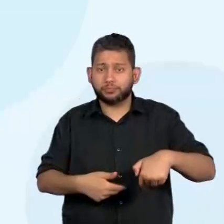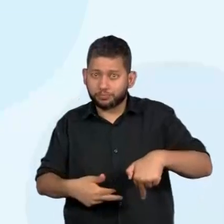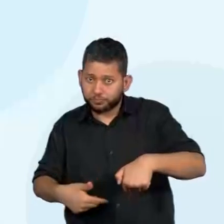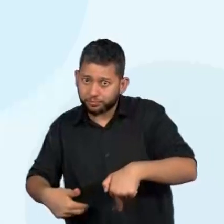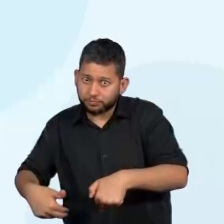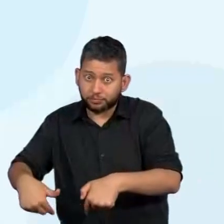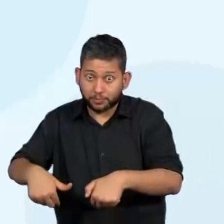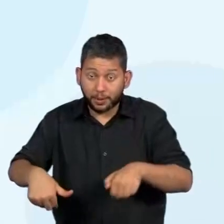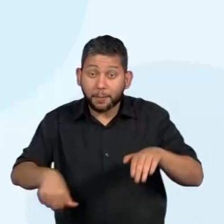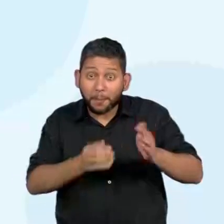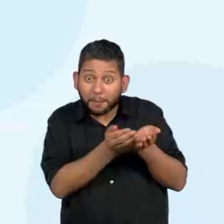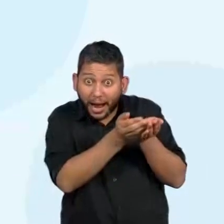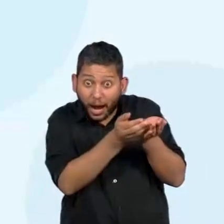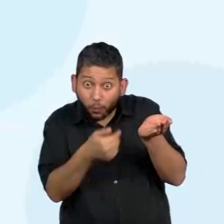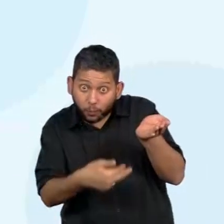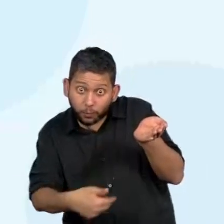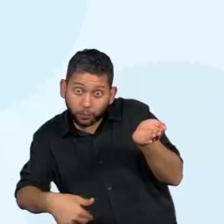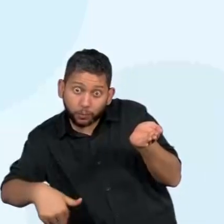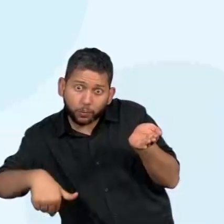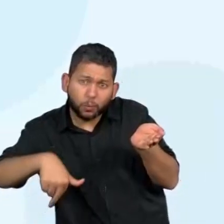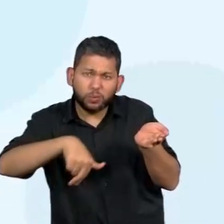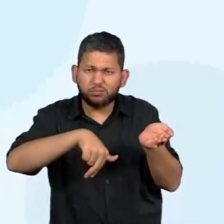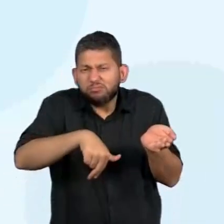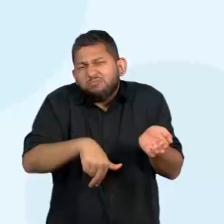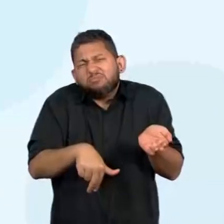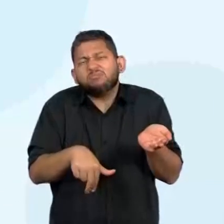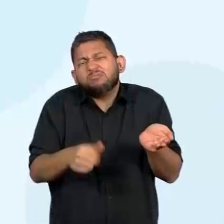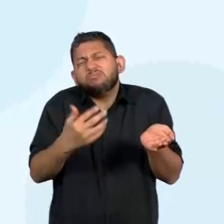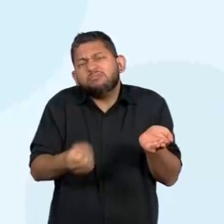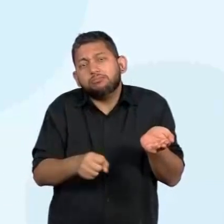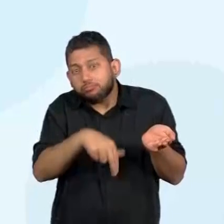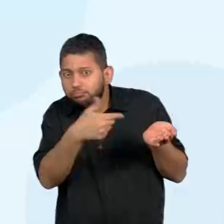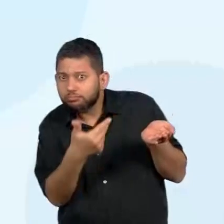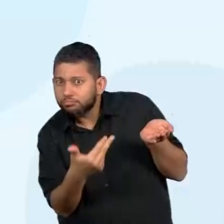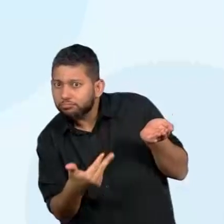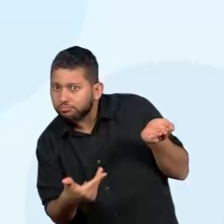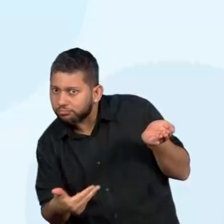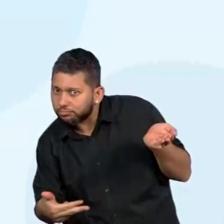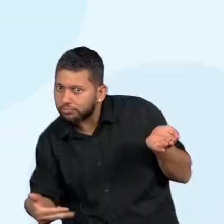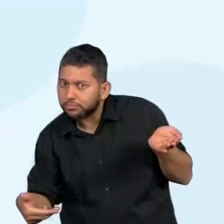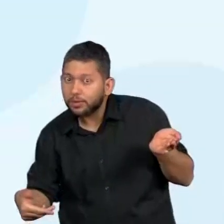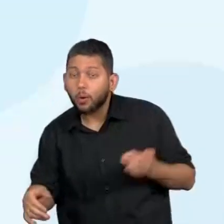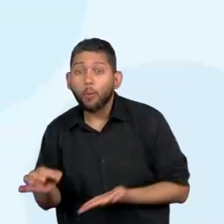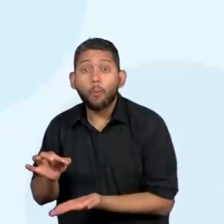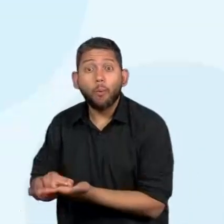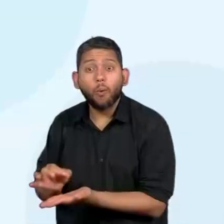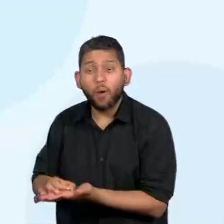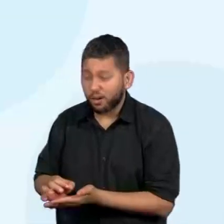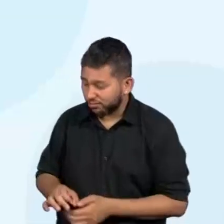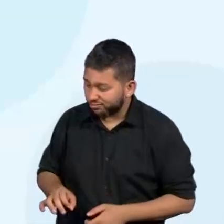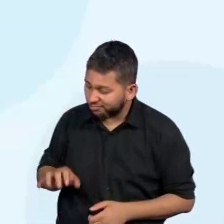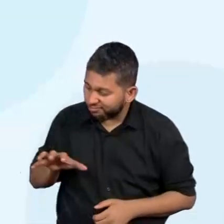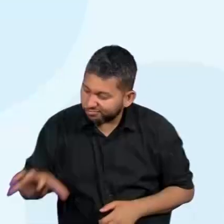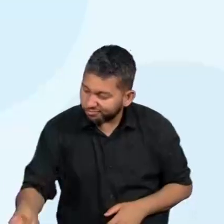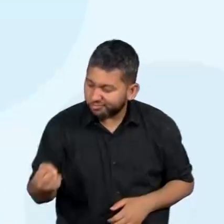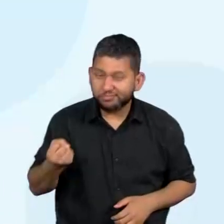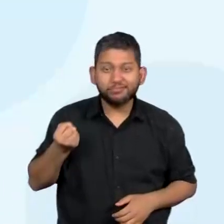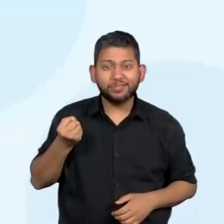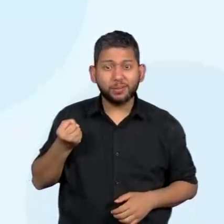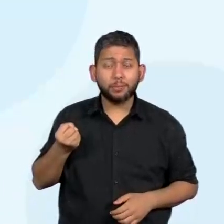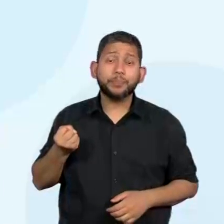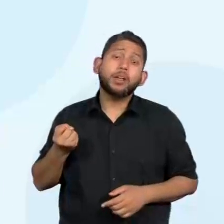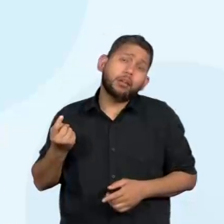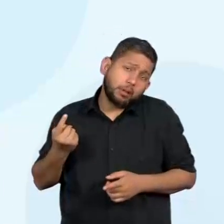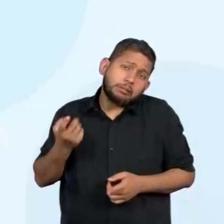acabou indo buscar a moeda. Já que além de aproveitar o mergulho, outro objetivo do passeio era recolher o